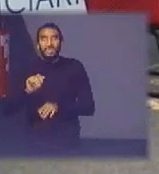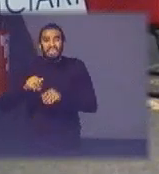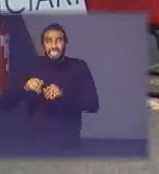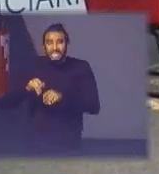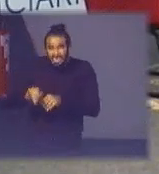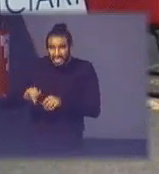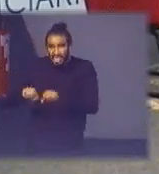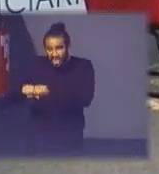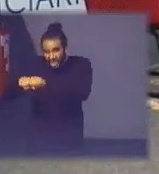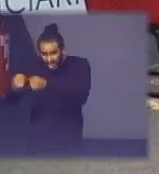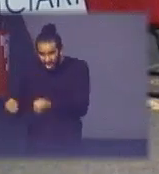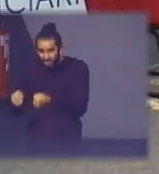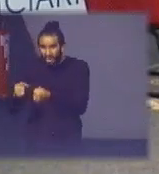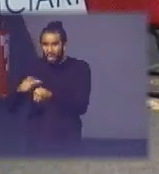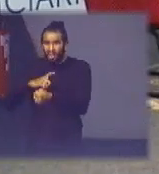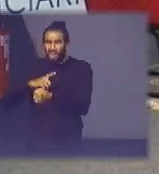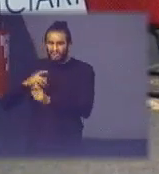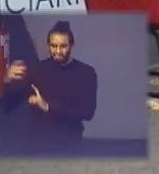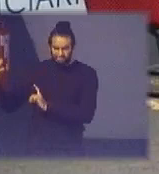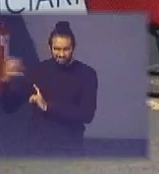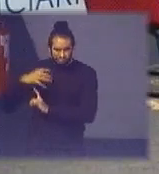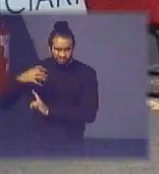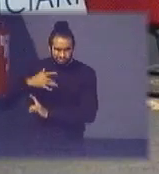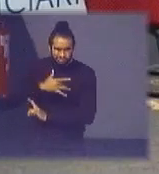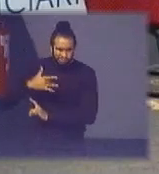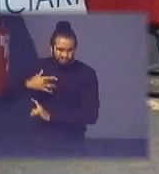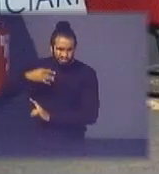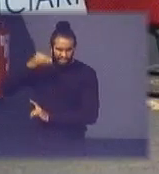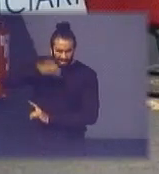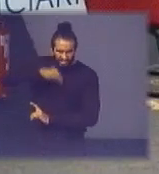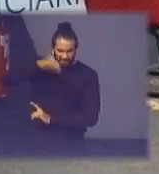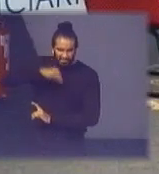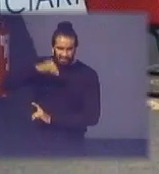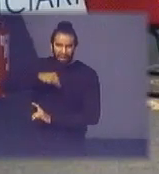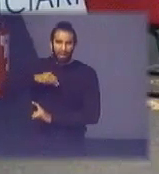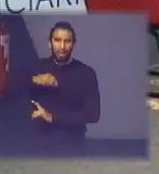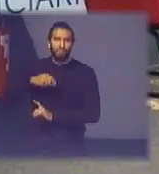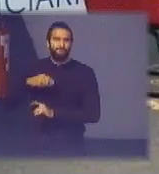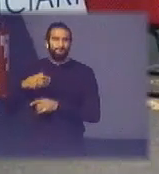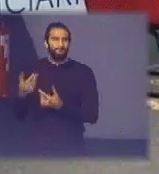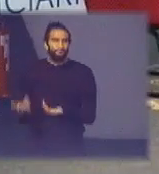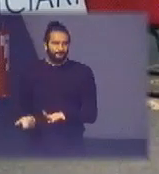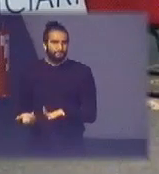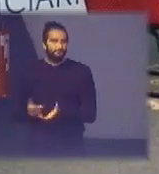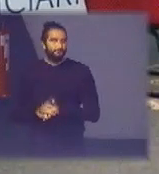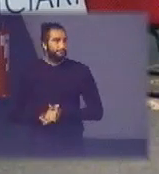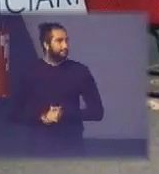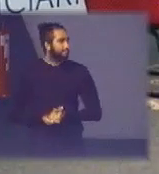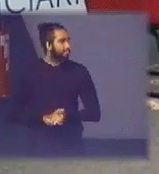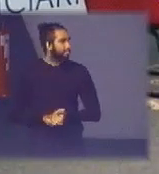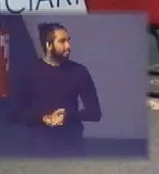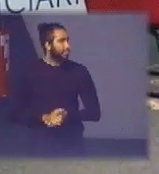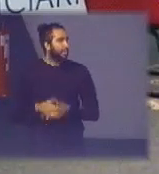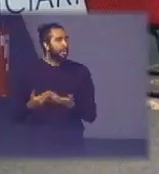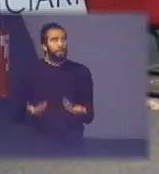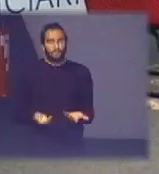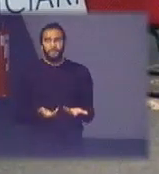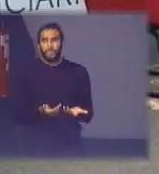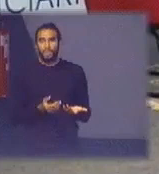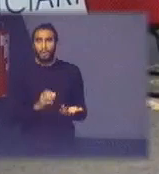danifica impacta o ambiente mas ele retira 10 reais de cobre então dos ODS